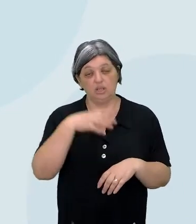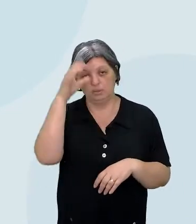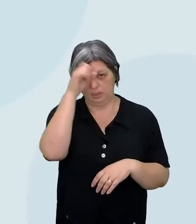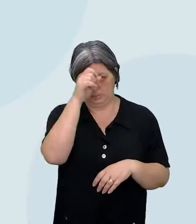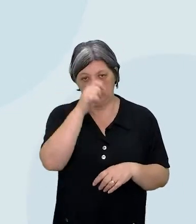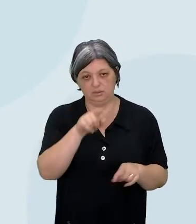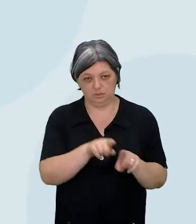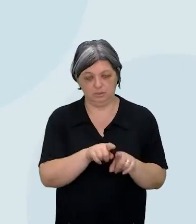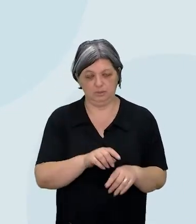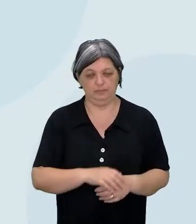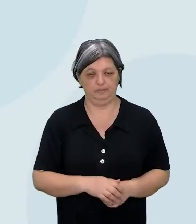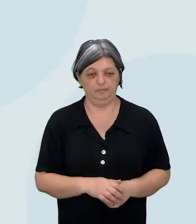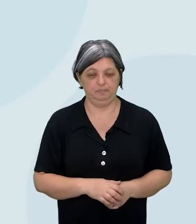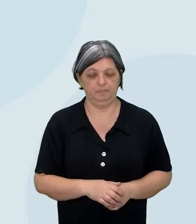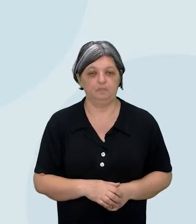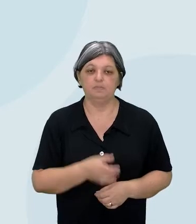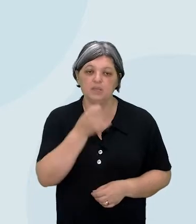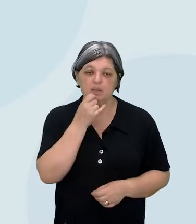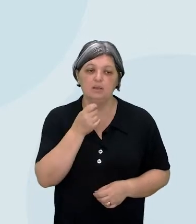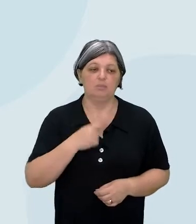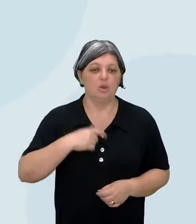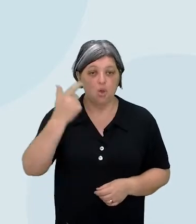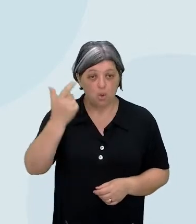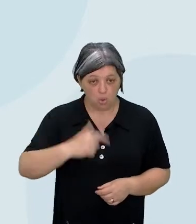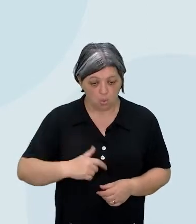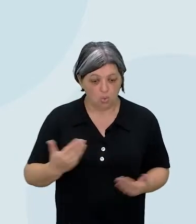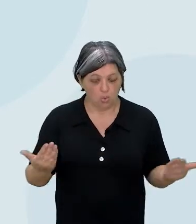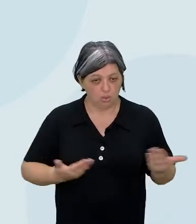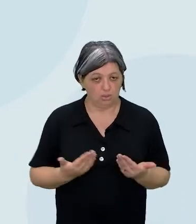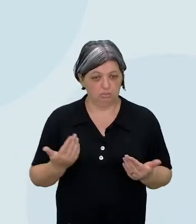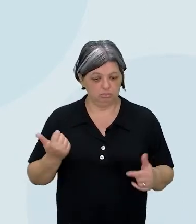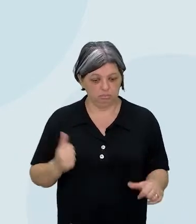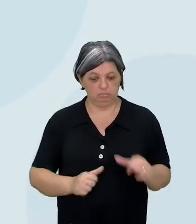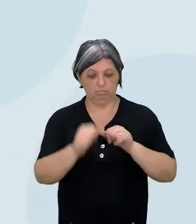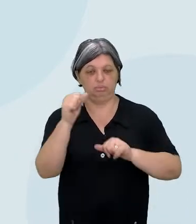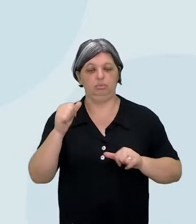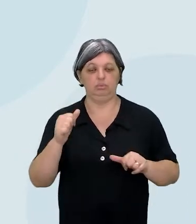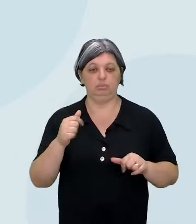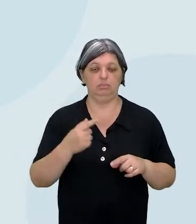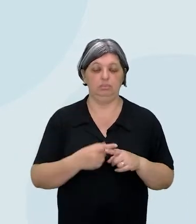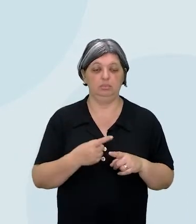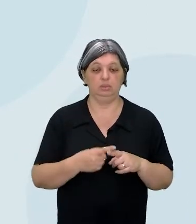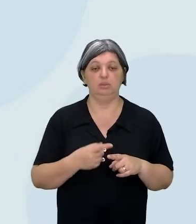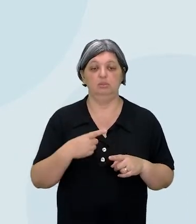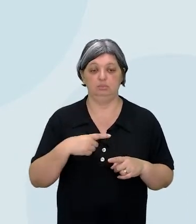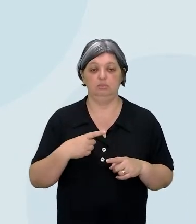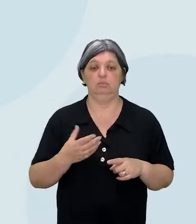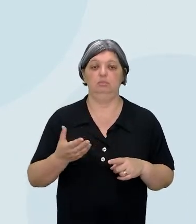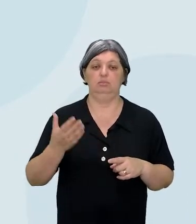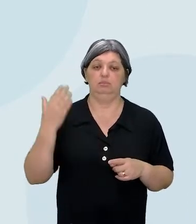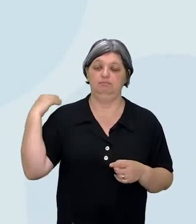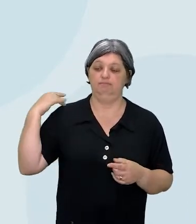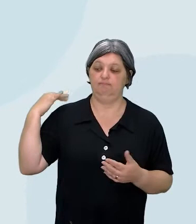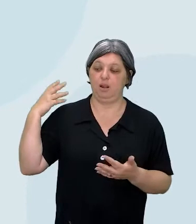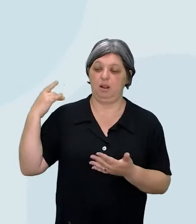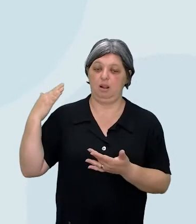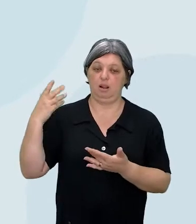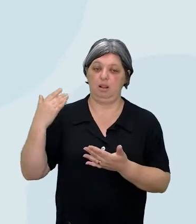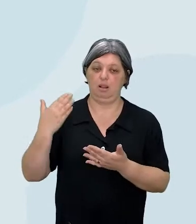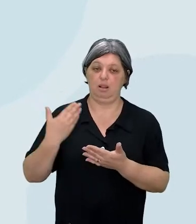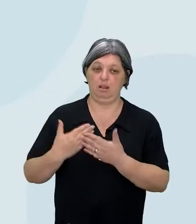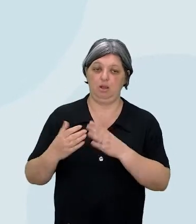verdade, a pessoa que eu me tornei hoje, ela só existe. Porque eu passei por um processo de